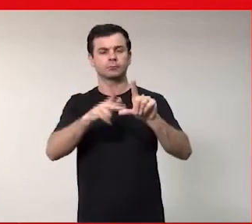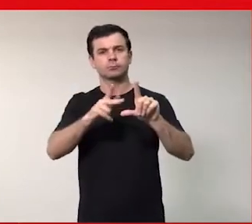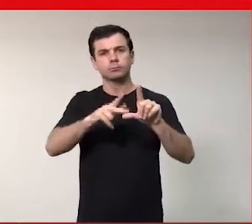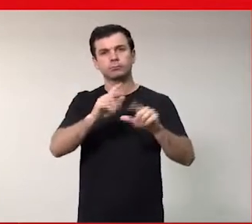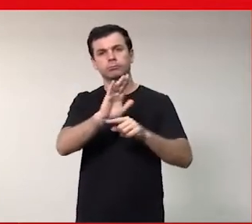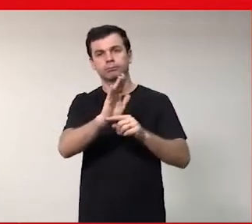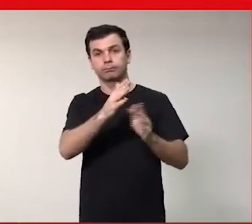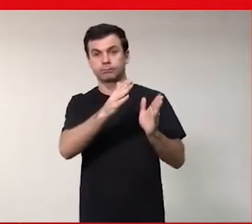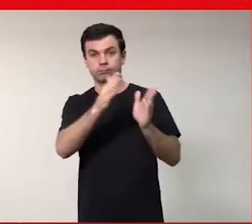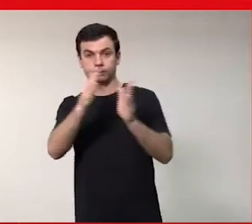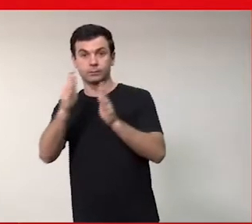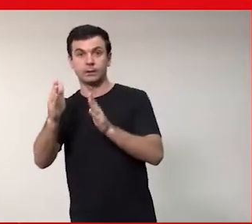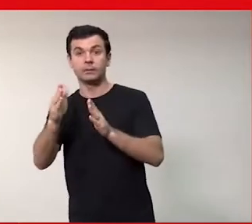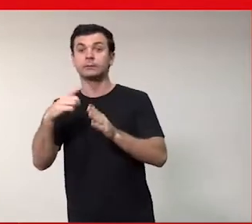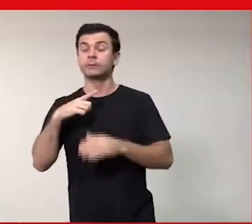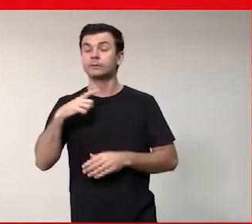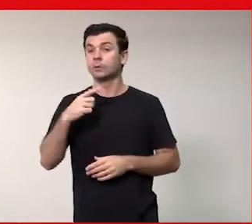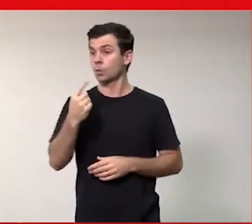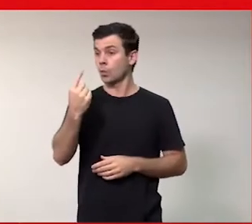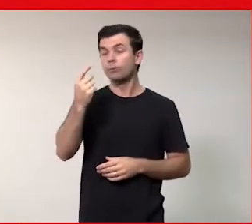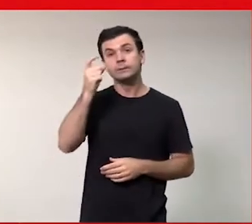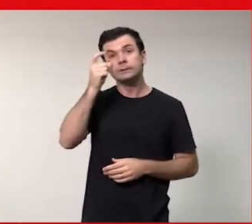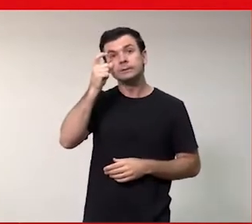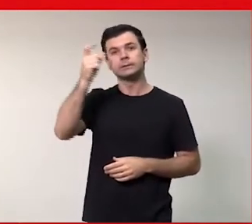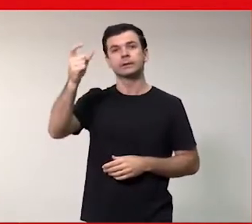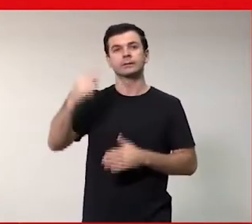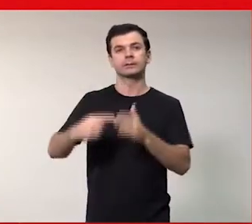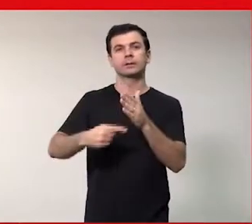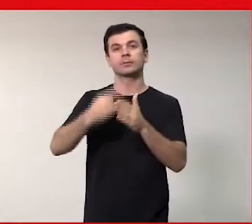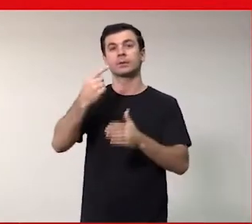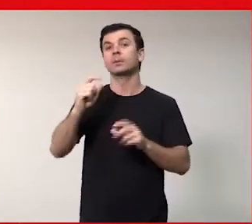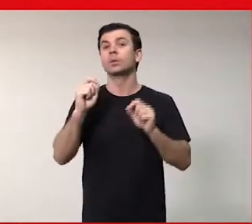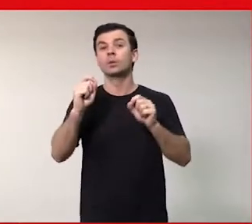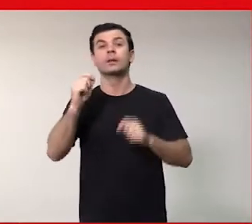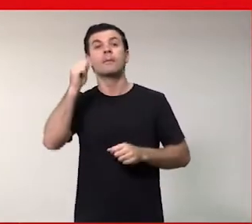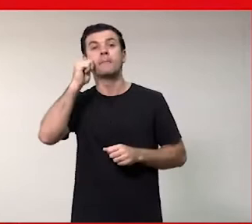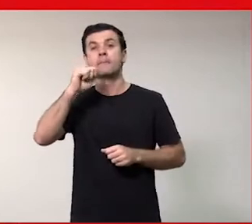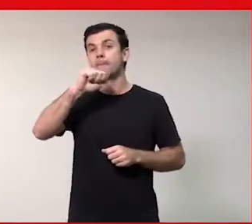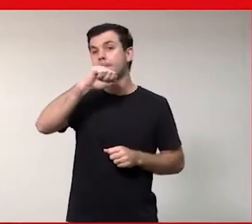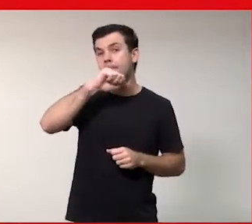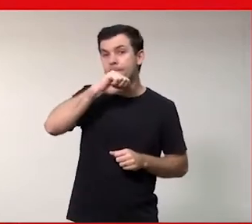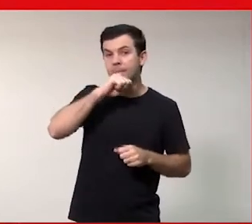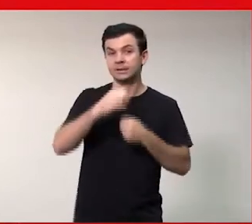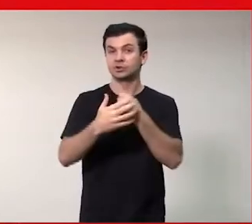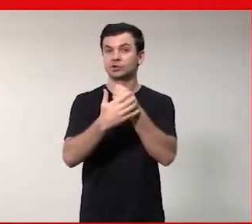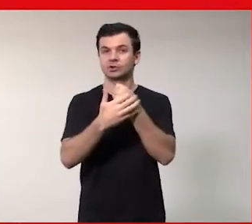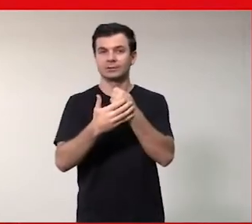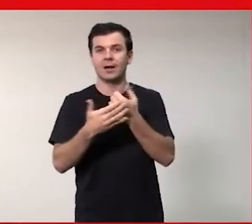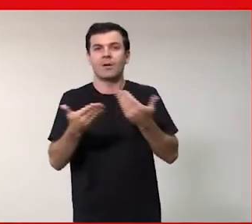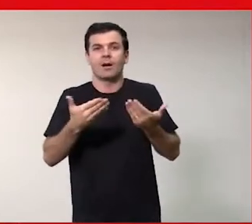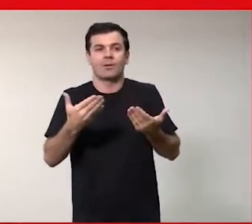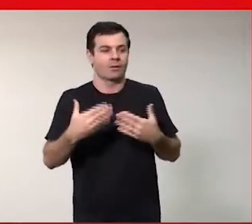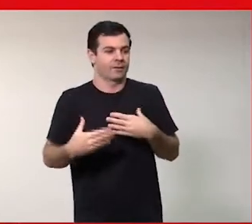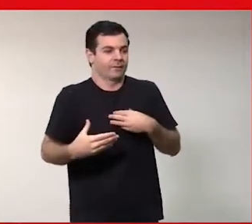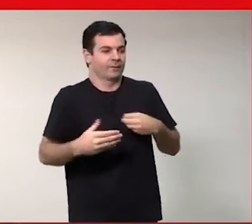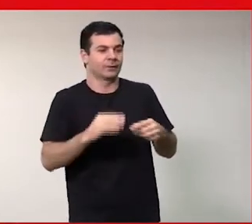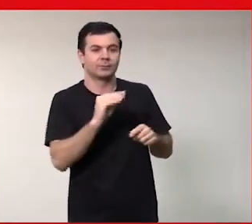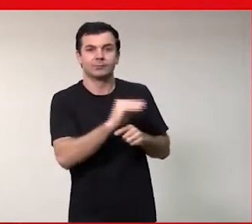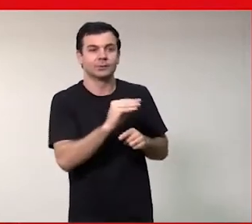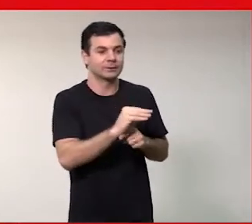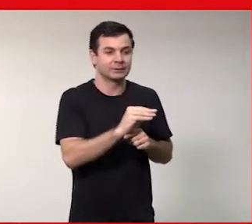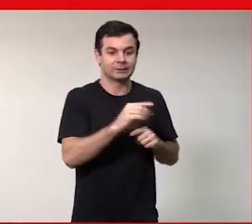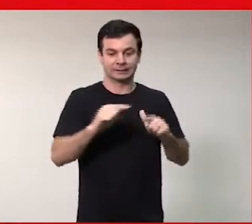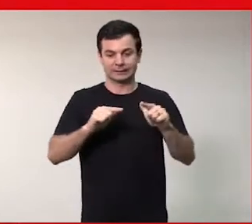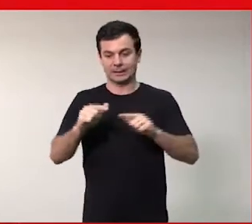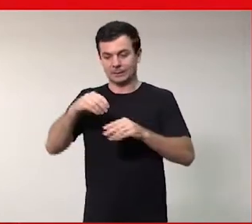pode passar. Uma muito interessante foi a primeira, foi Mães Digitais, maternidade em tempo de home office, porque é um problema realmente